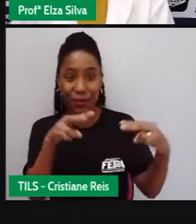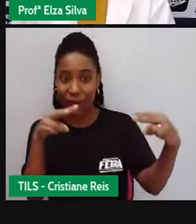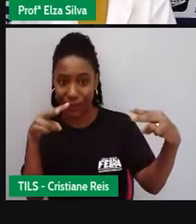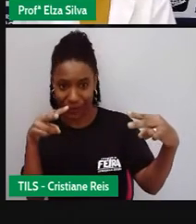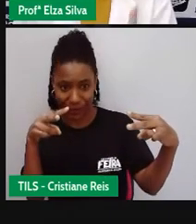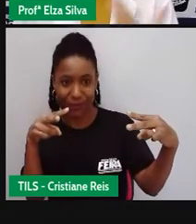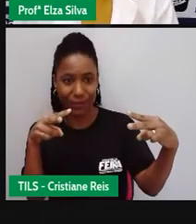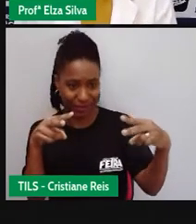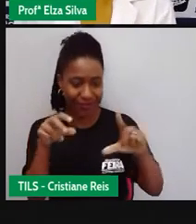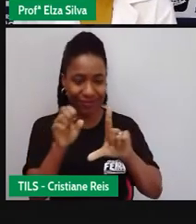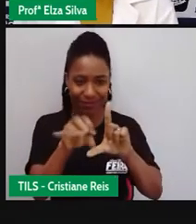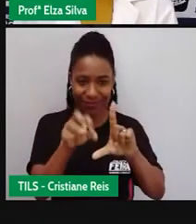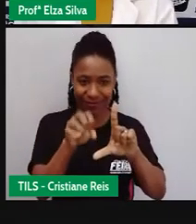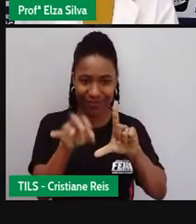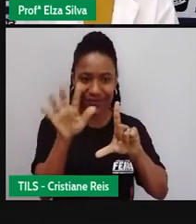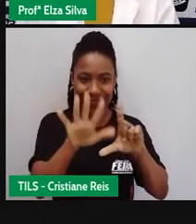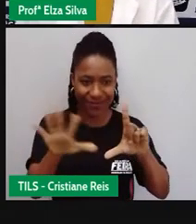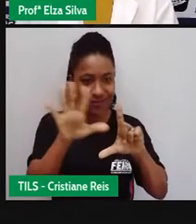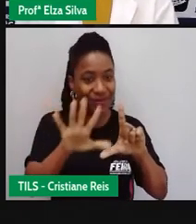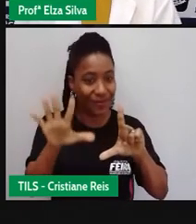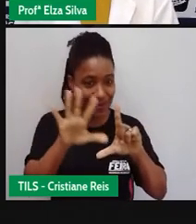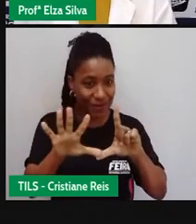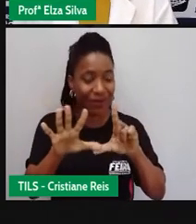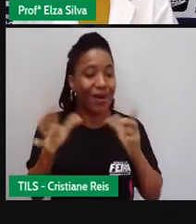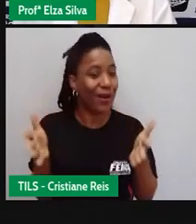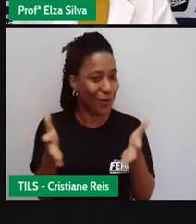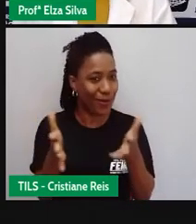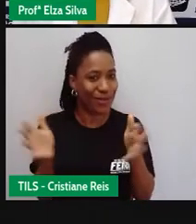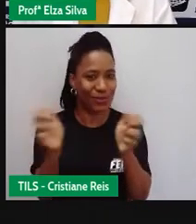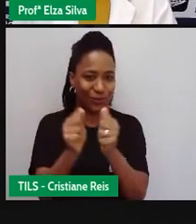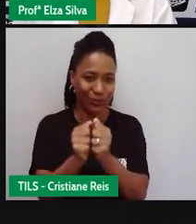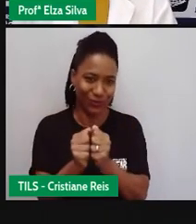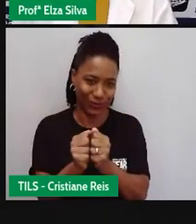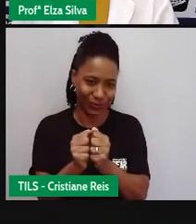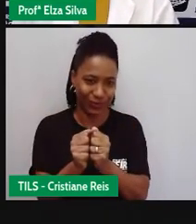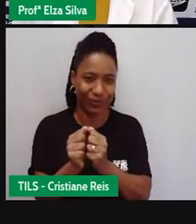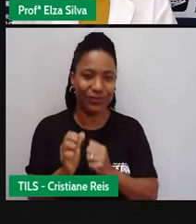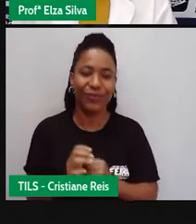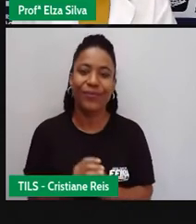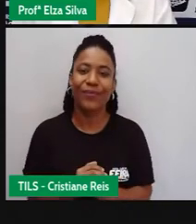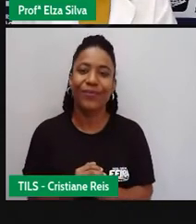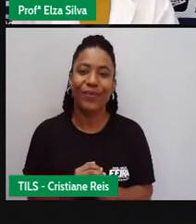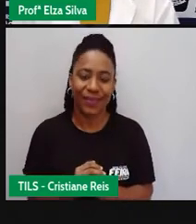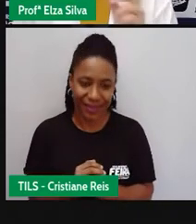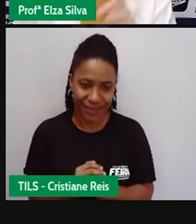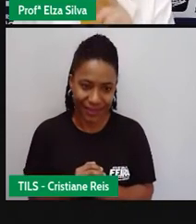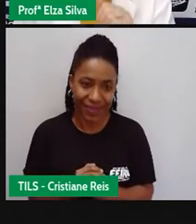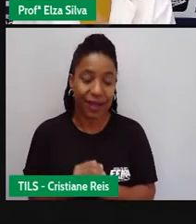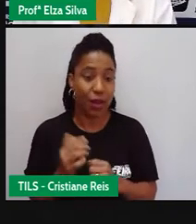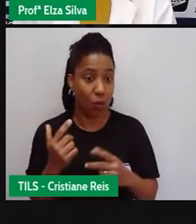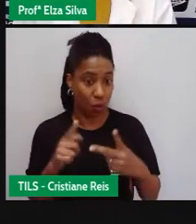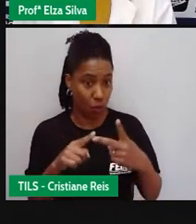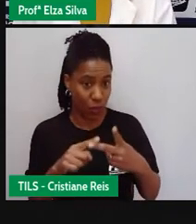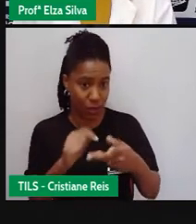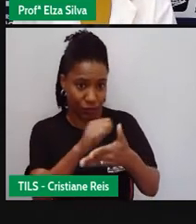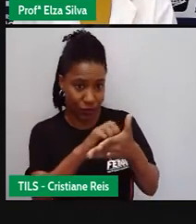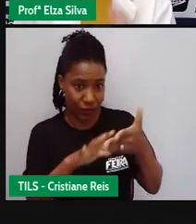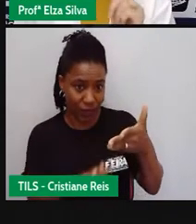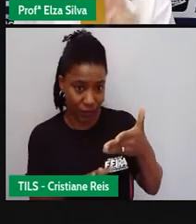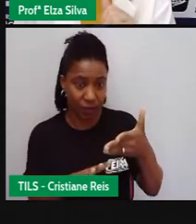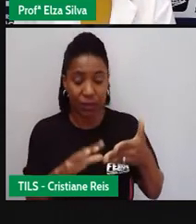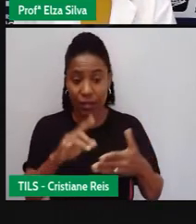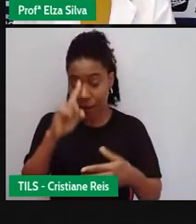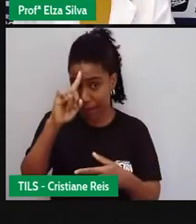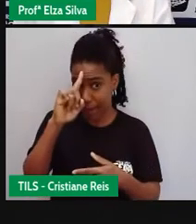atividades que nós vamos fazer juntos durante a aula de hoje. From your work. É aquela atividade que a gente